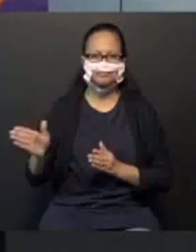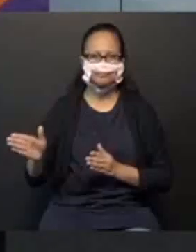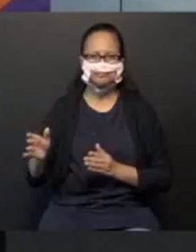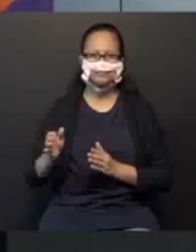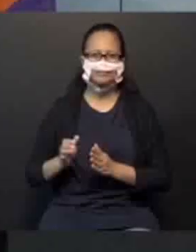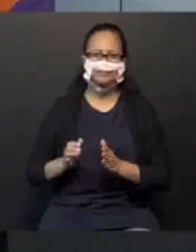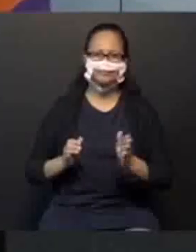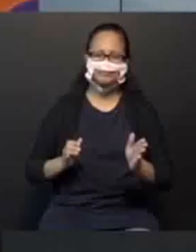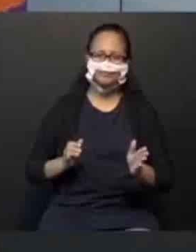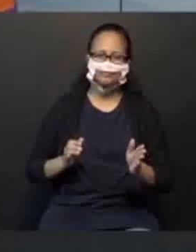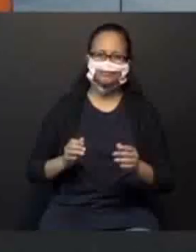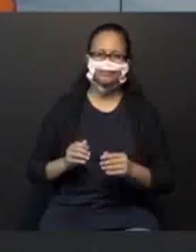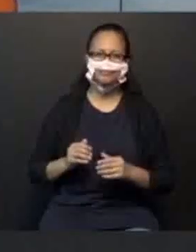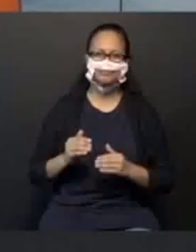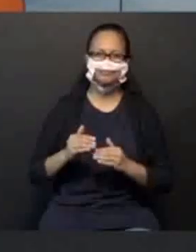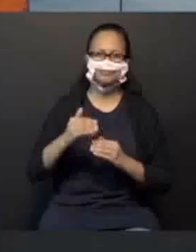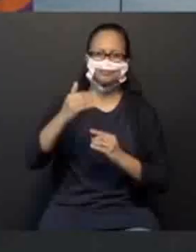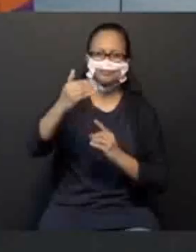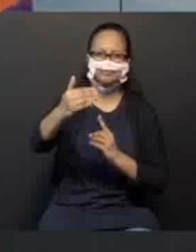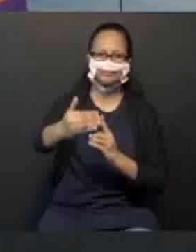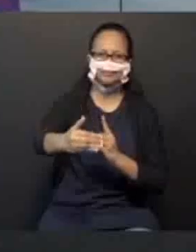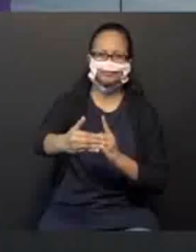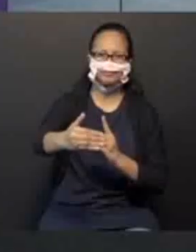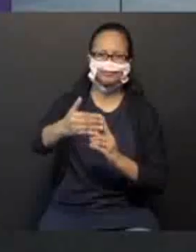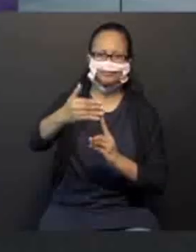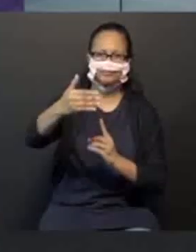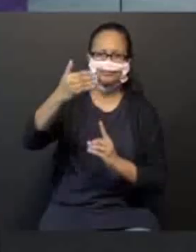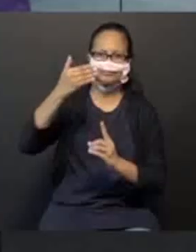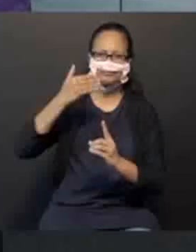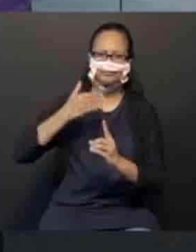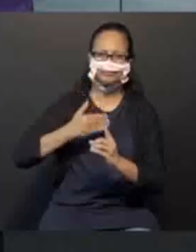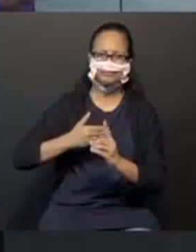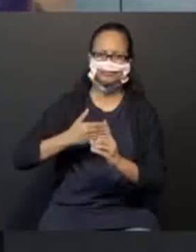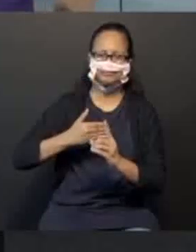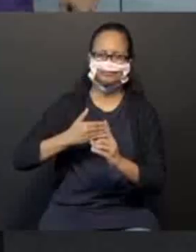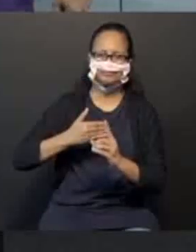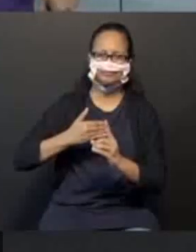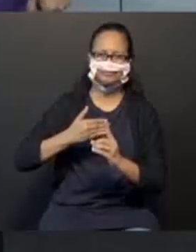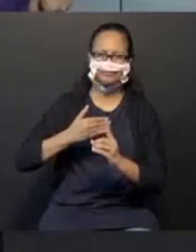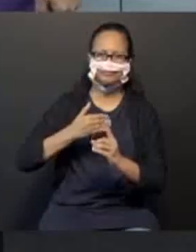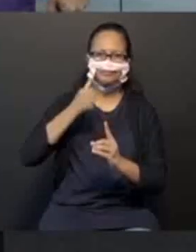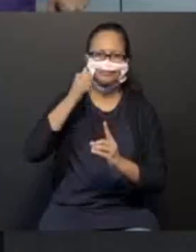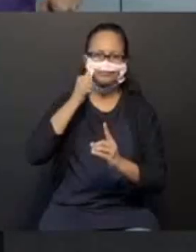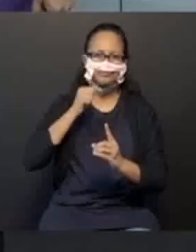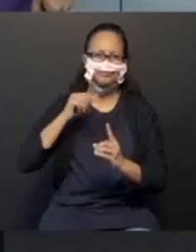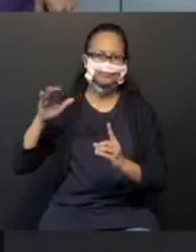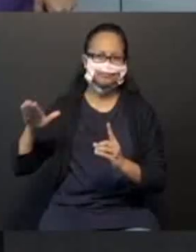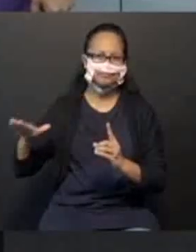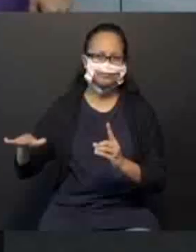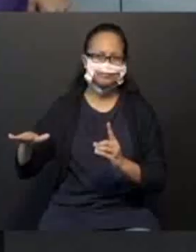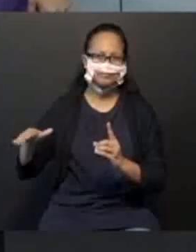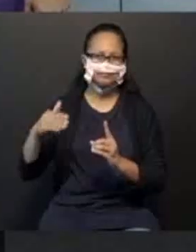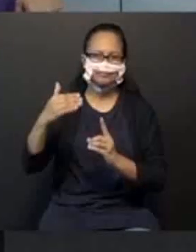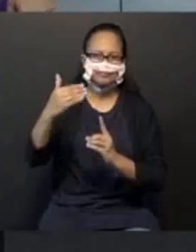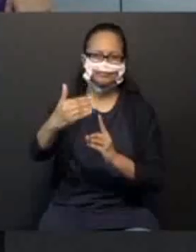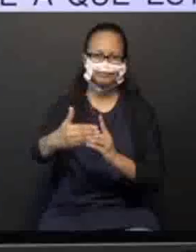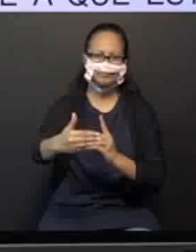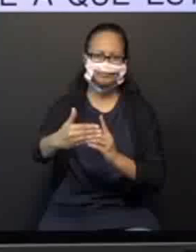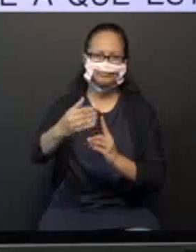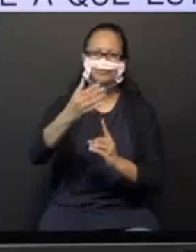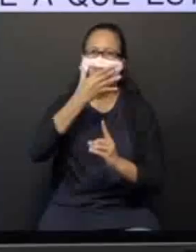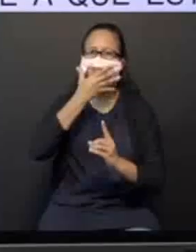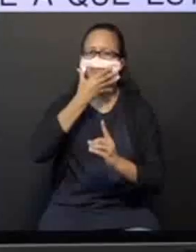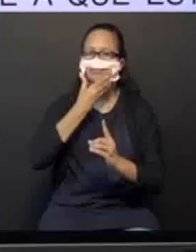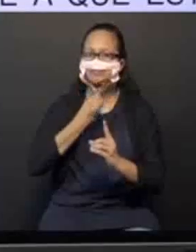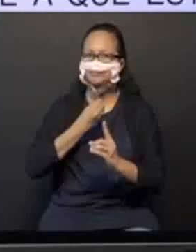e esquerda. Para frente, para trás. A menina está na frente. E o menino